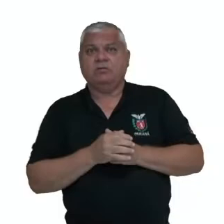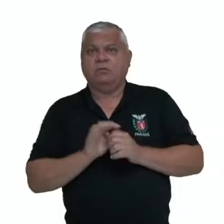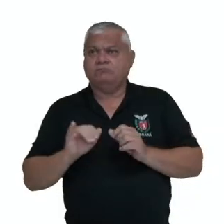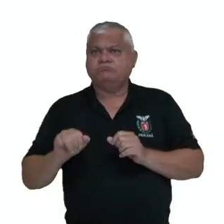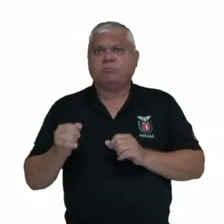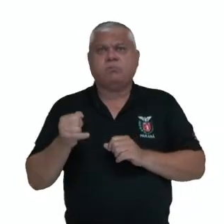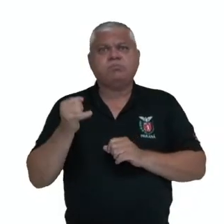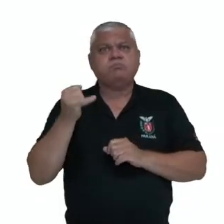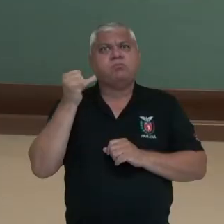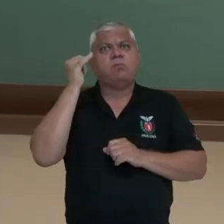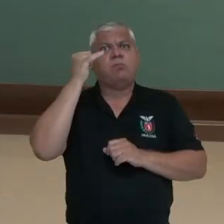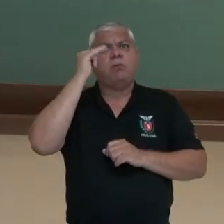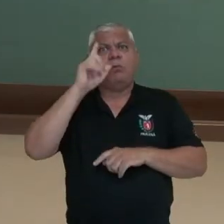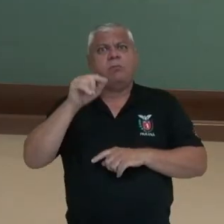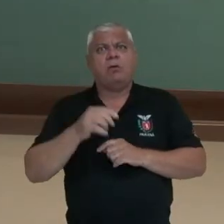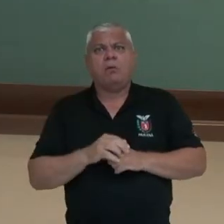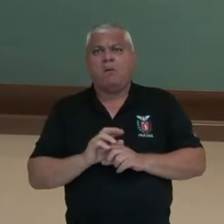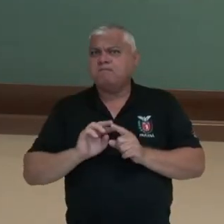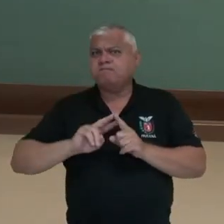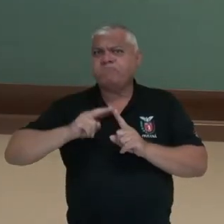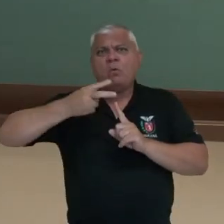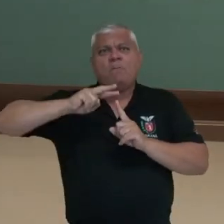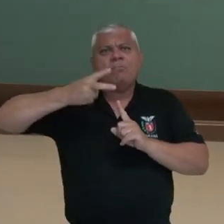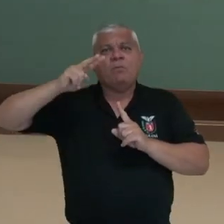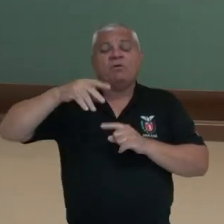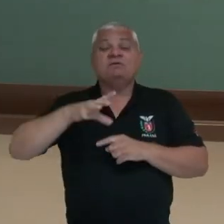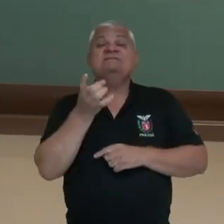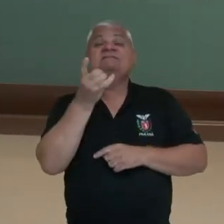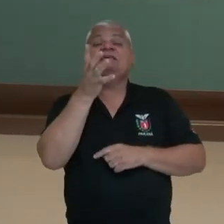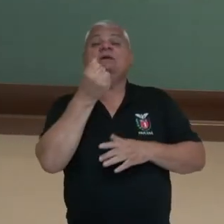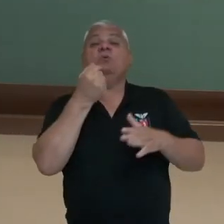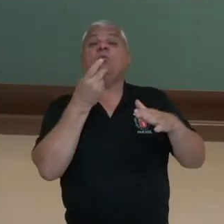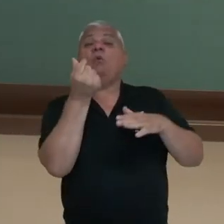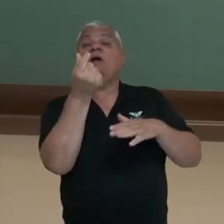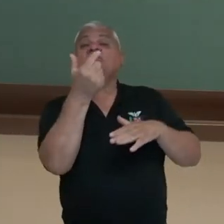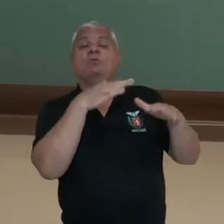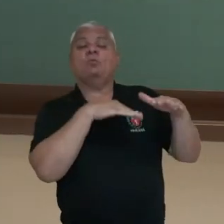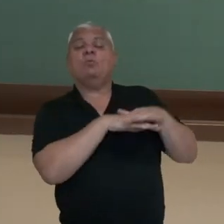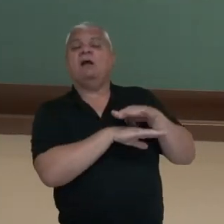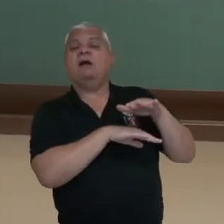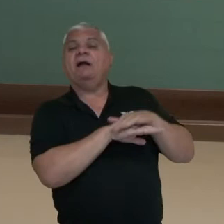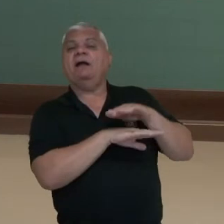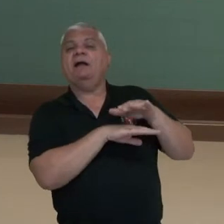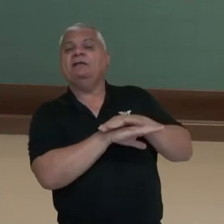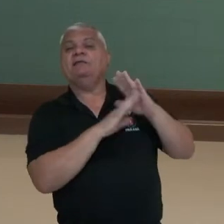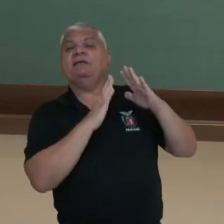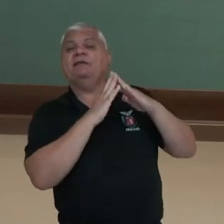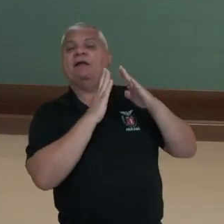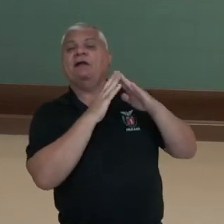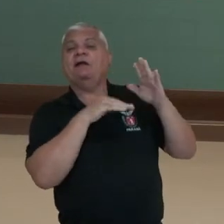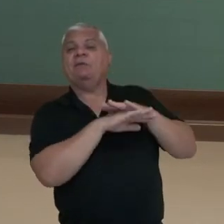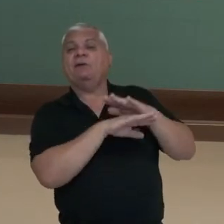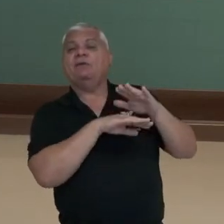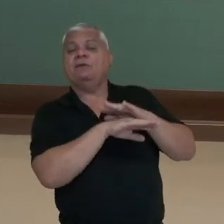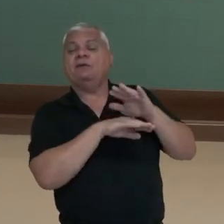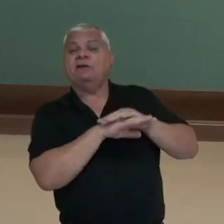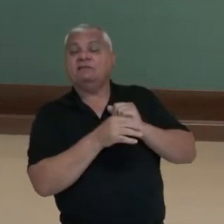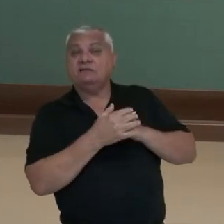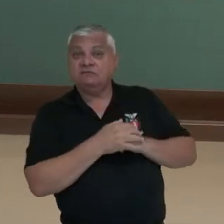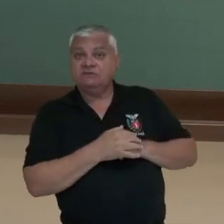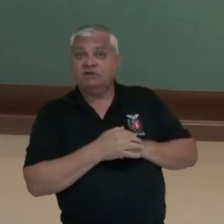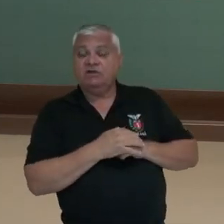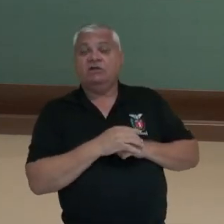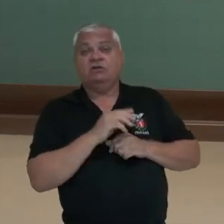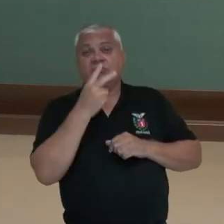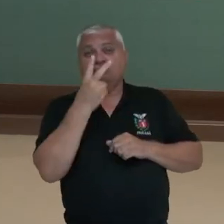multiplicação desse dinheiro. Se ela tivesse apenas guardado 100 reais todos os meses, que é 240